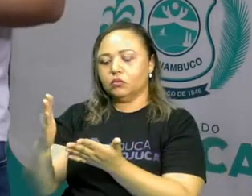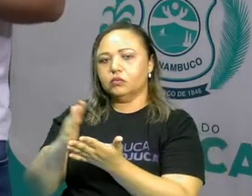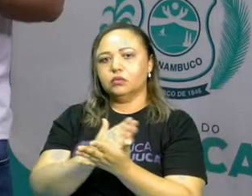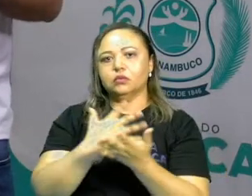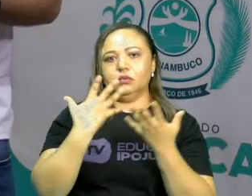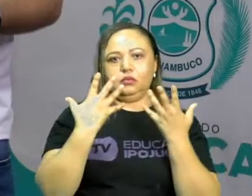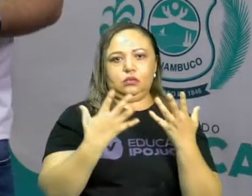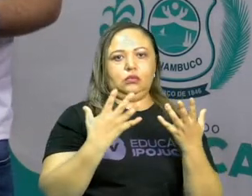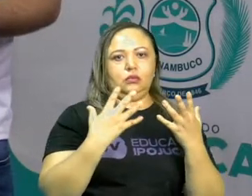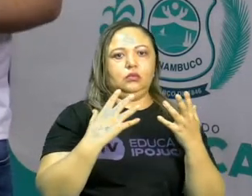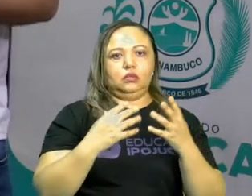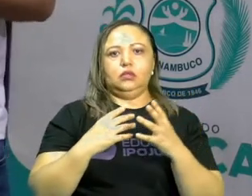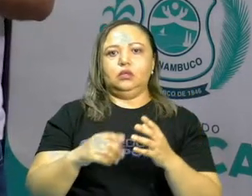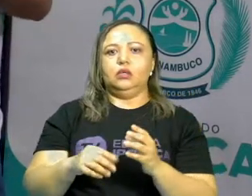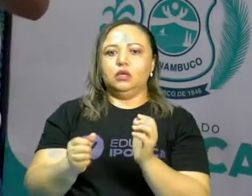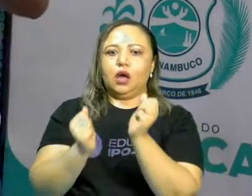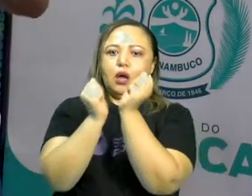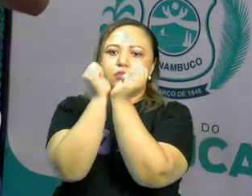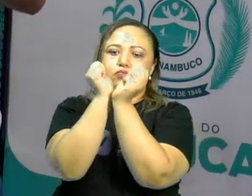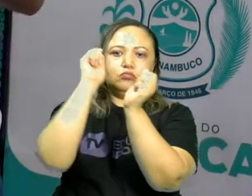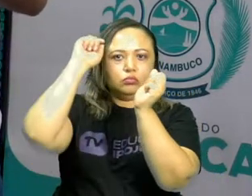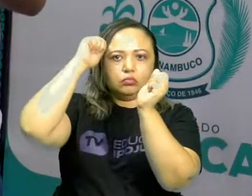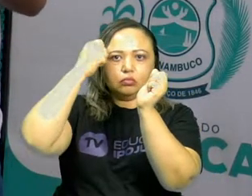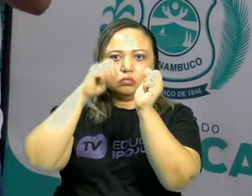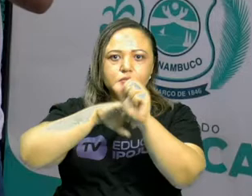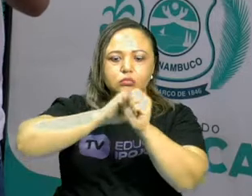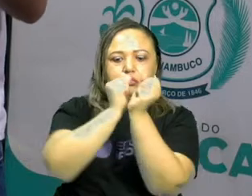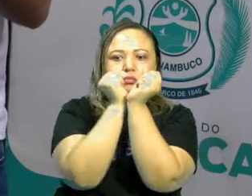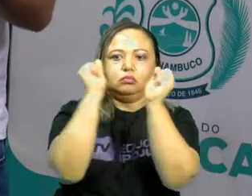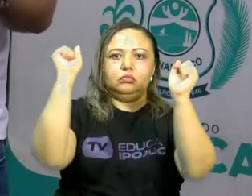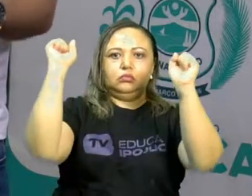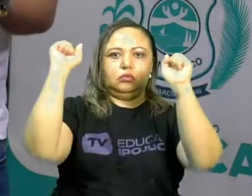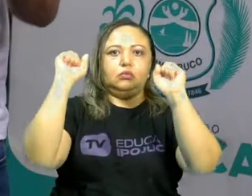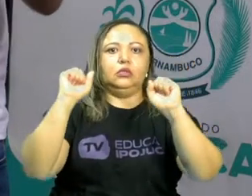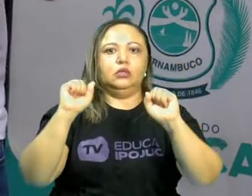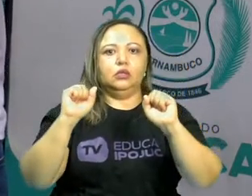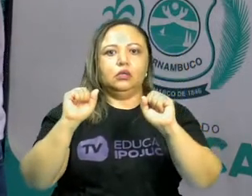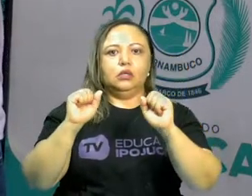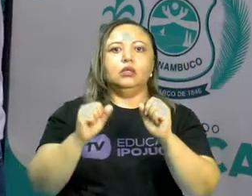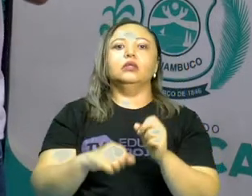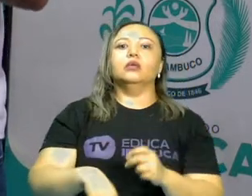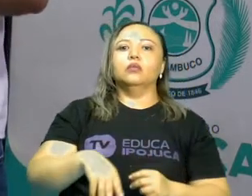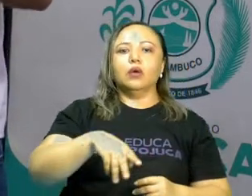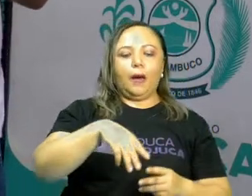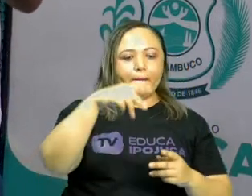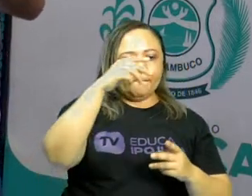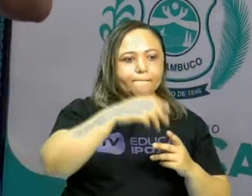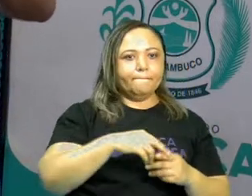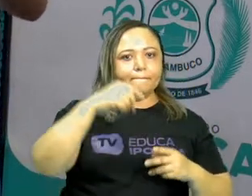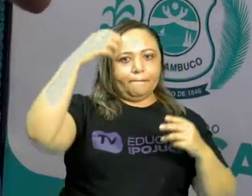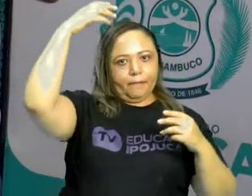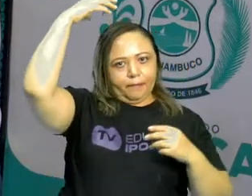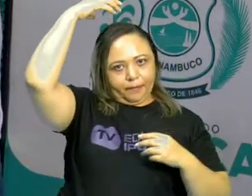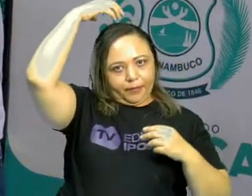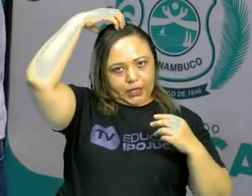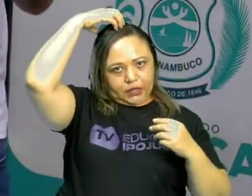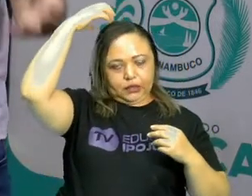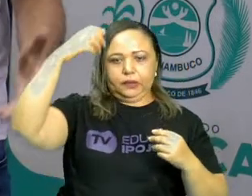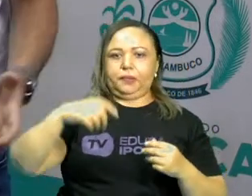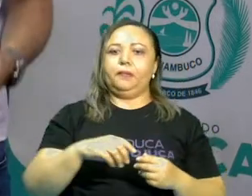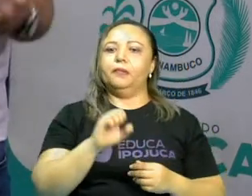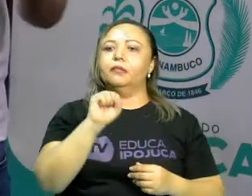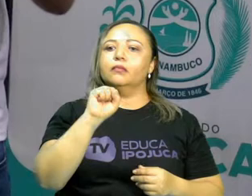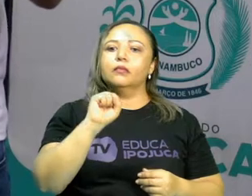libertar os escravos. Isso vai gerar a questão escravocrata. Quando a princesa Isabel, ela vai abolir a